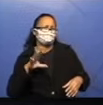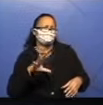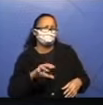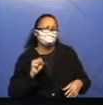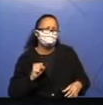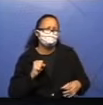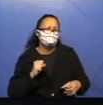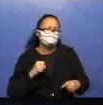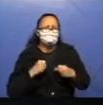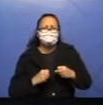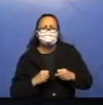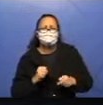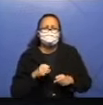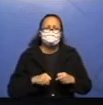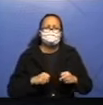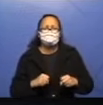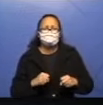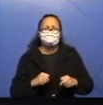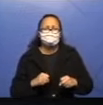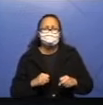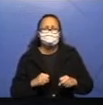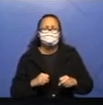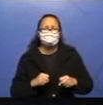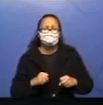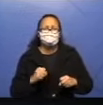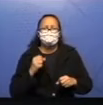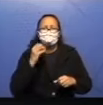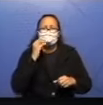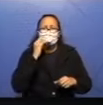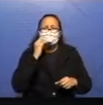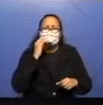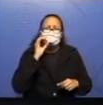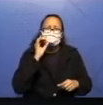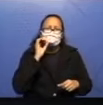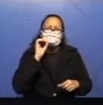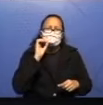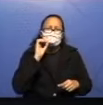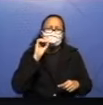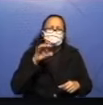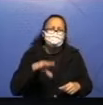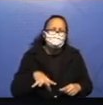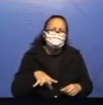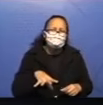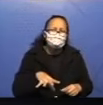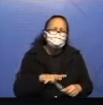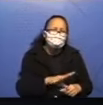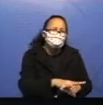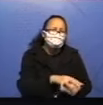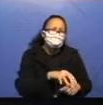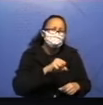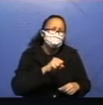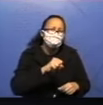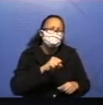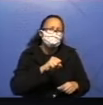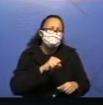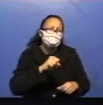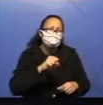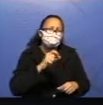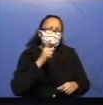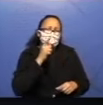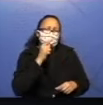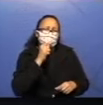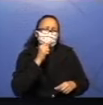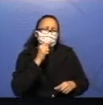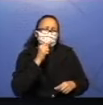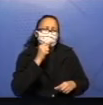correr. Dito e feito. Lançou seu pedaço de carne para pegar o que estava na boca do outro cão. Naturalmente,